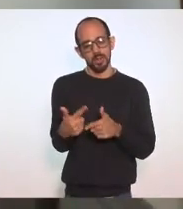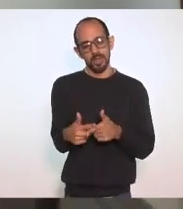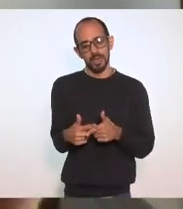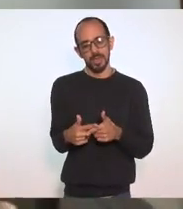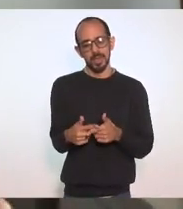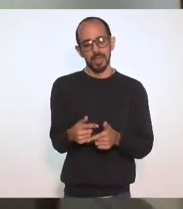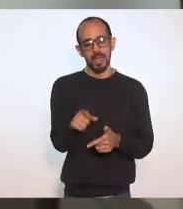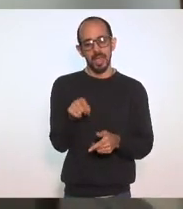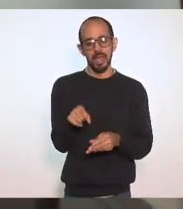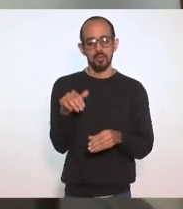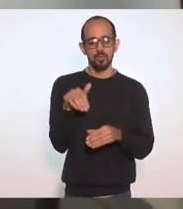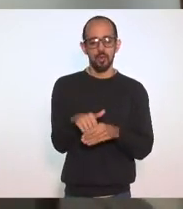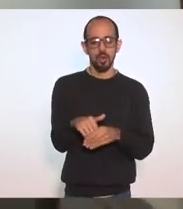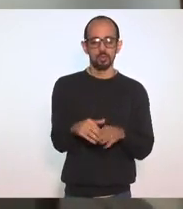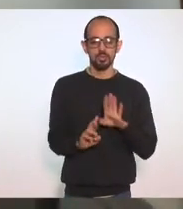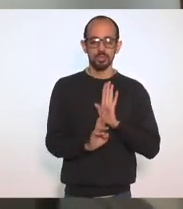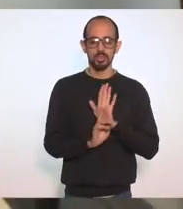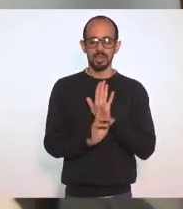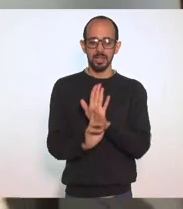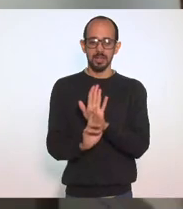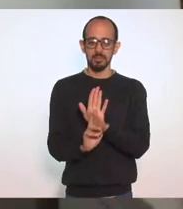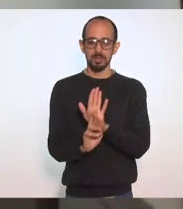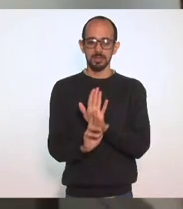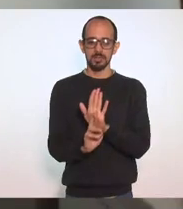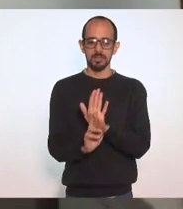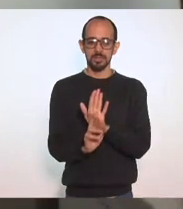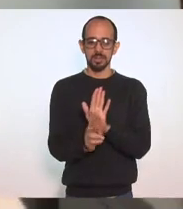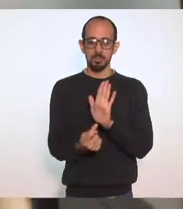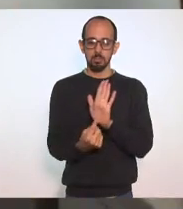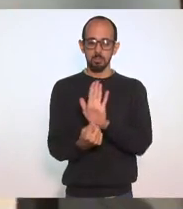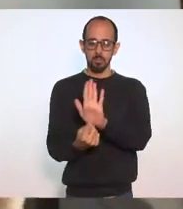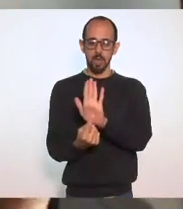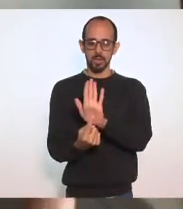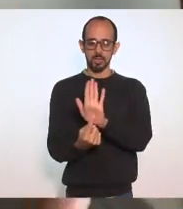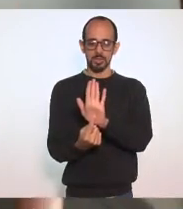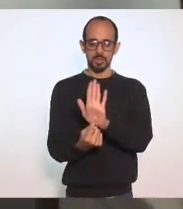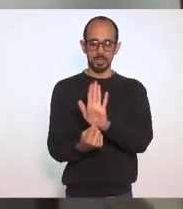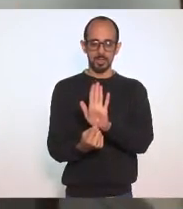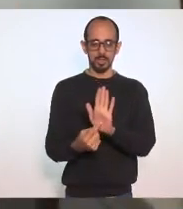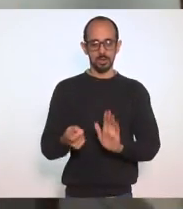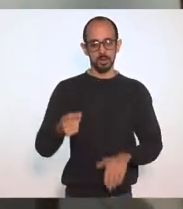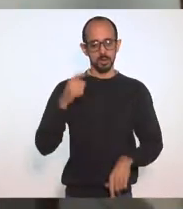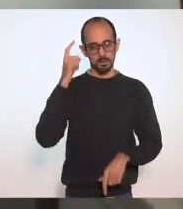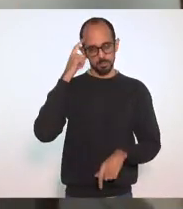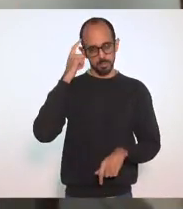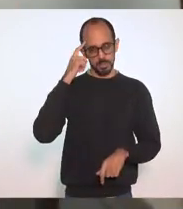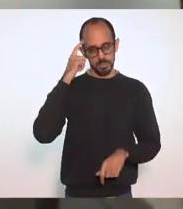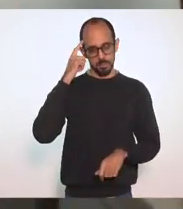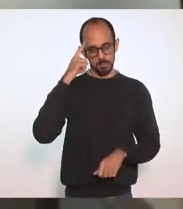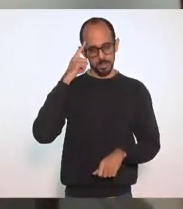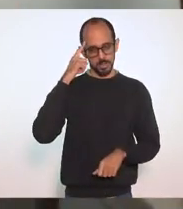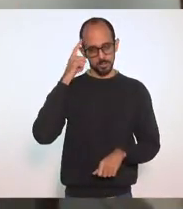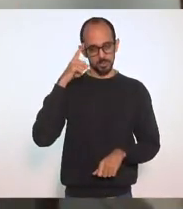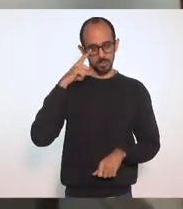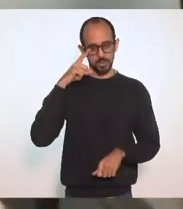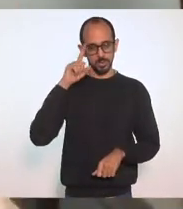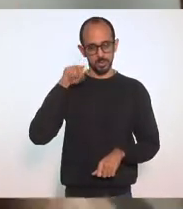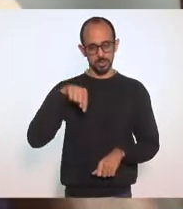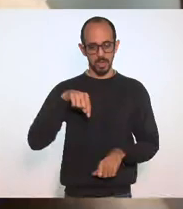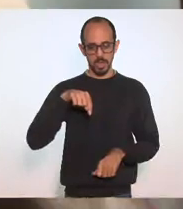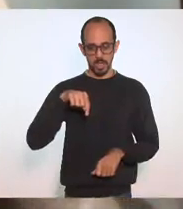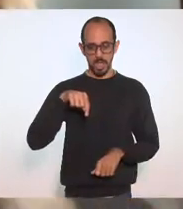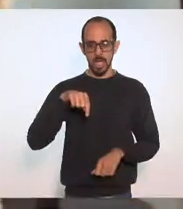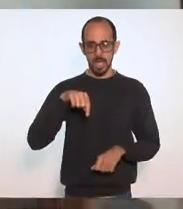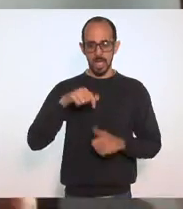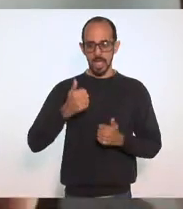votos Representam Uma corrente De pensamento Patrocinada Pelo presidente Jair